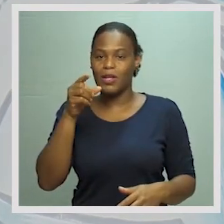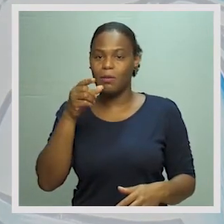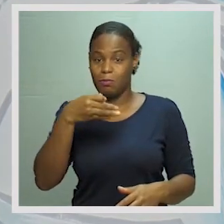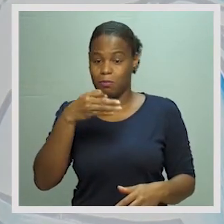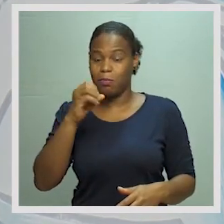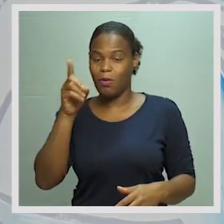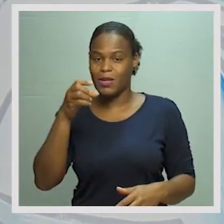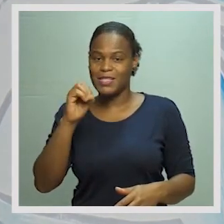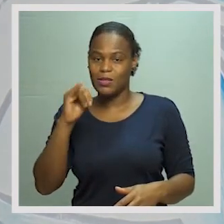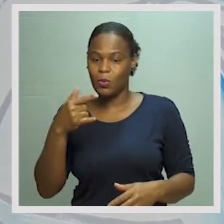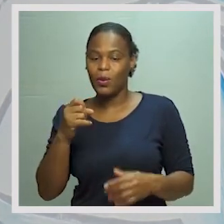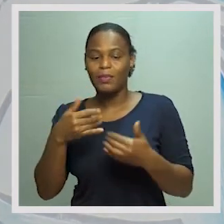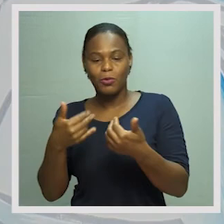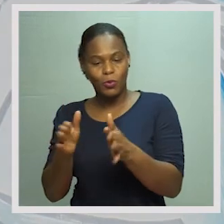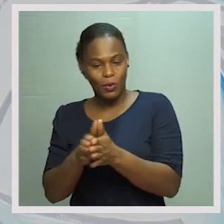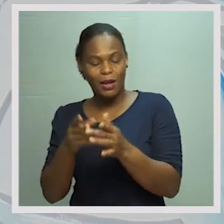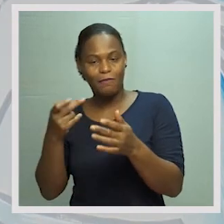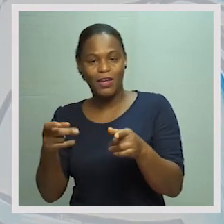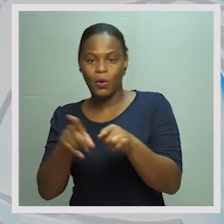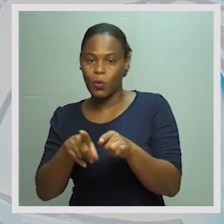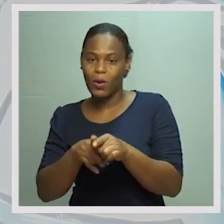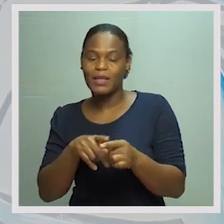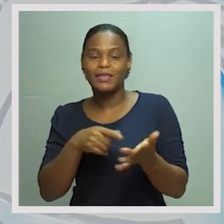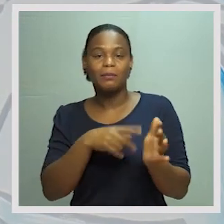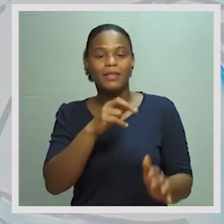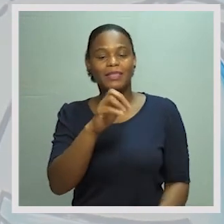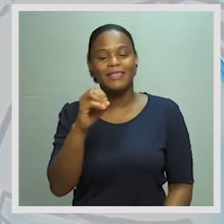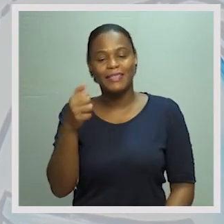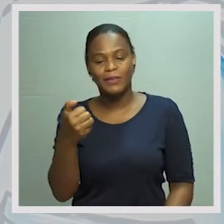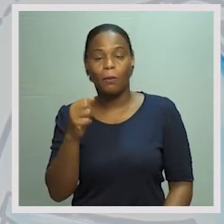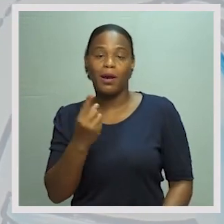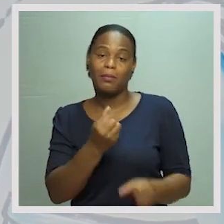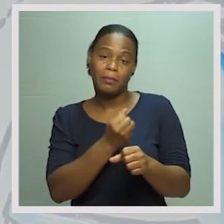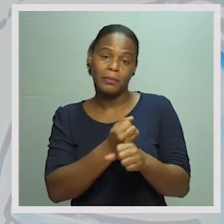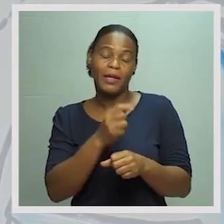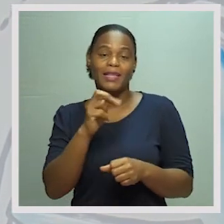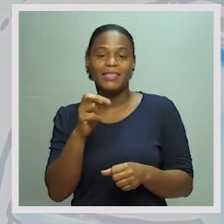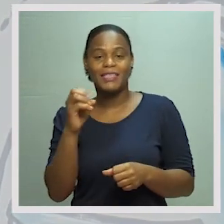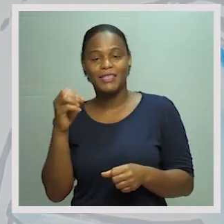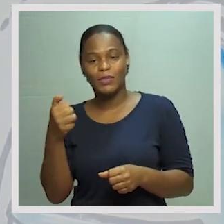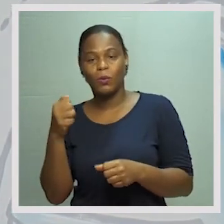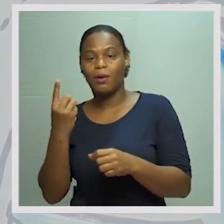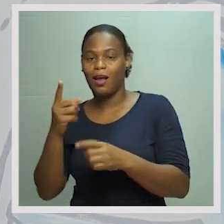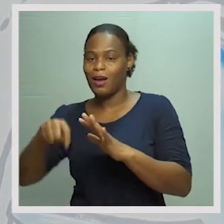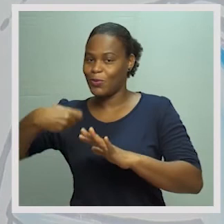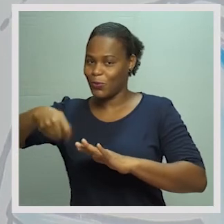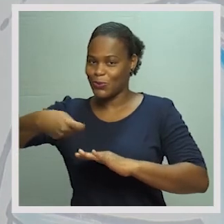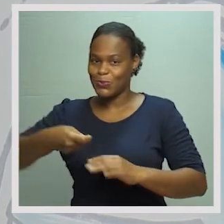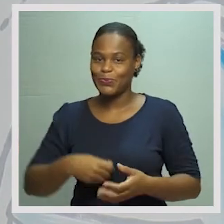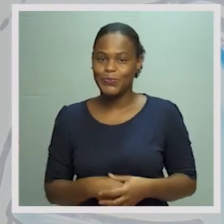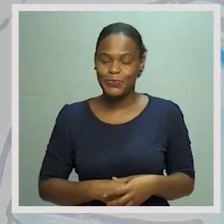o total, o mesmo valor. Neste caso, 305 para os empregos e 305 para os